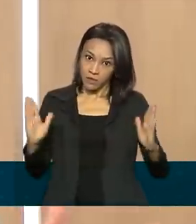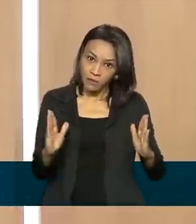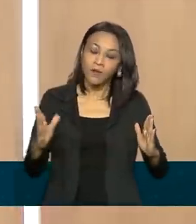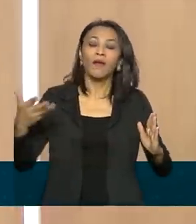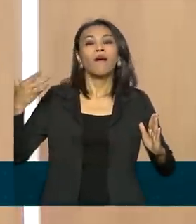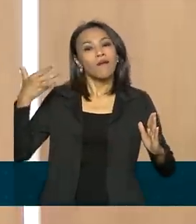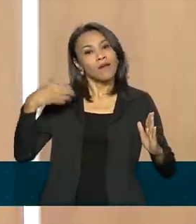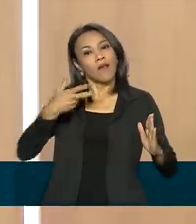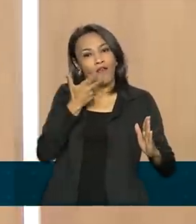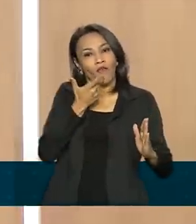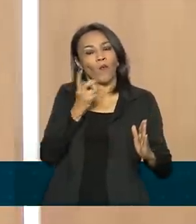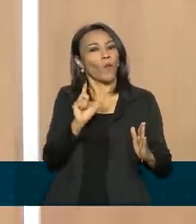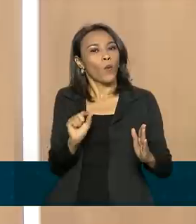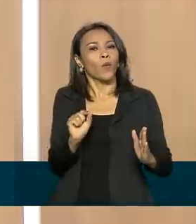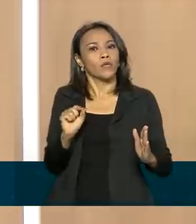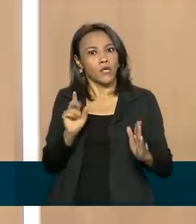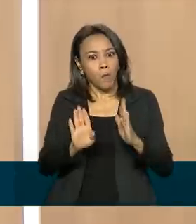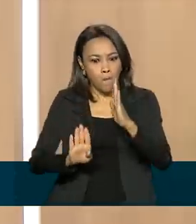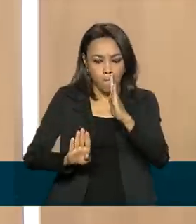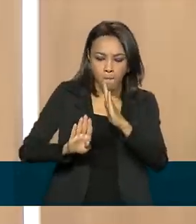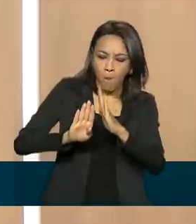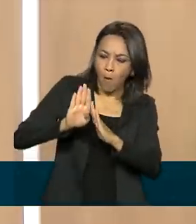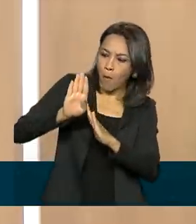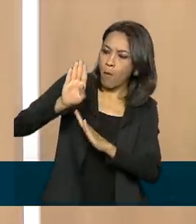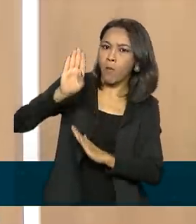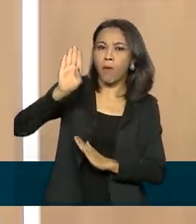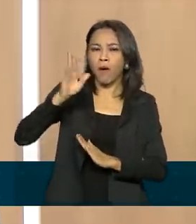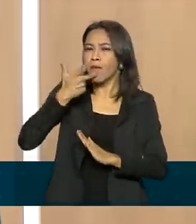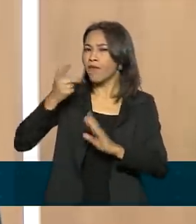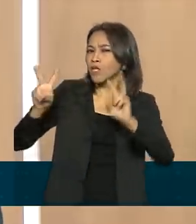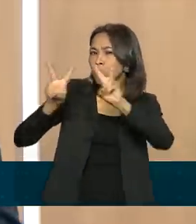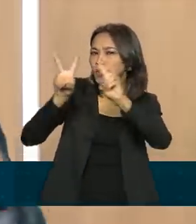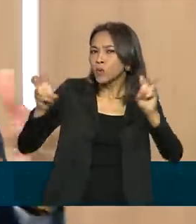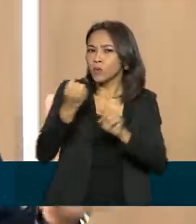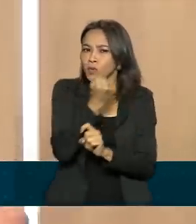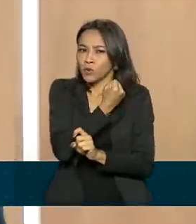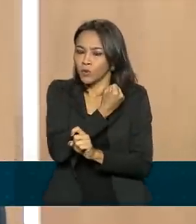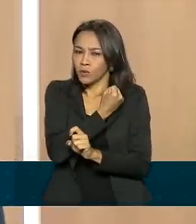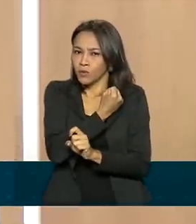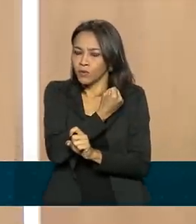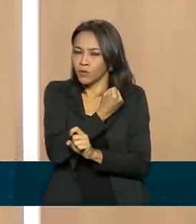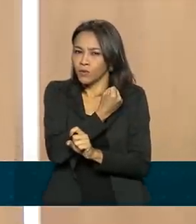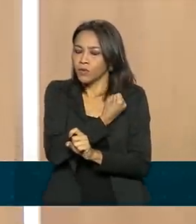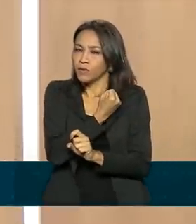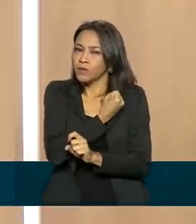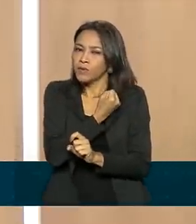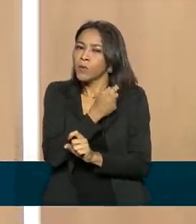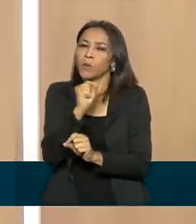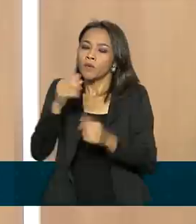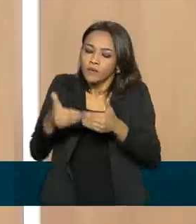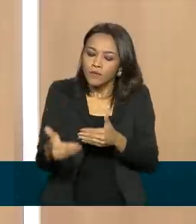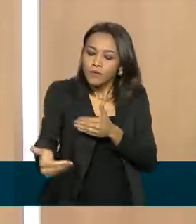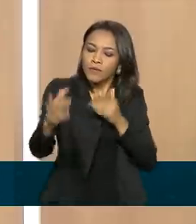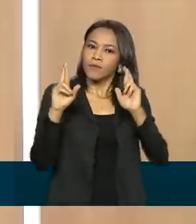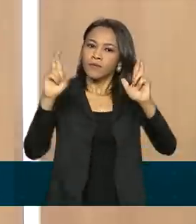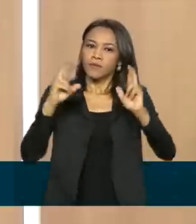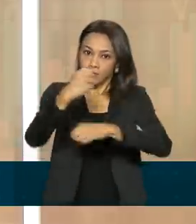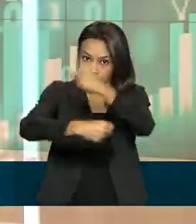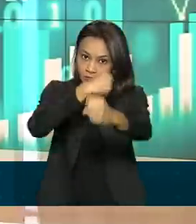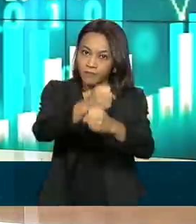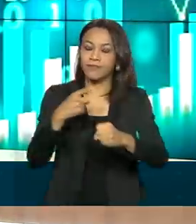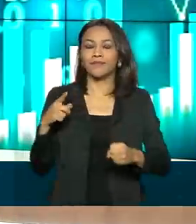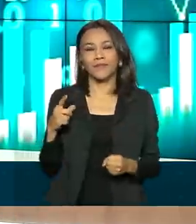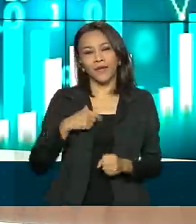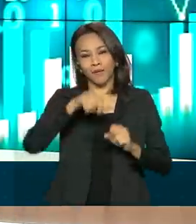ela já promete um novo recorde. E para tratar desses números e do que se espera para o ano que vem, nós trouxemos uma